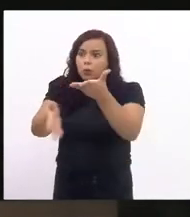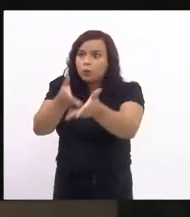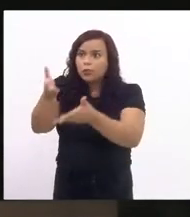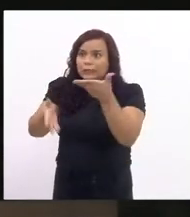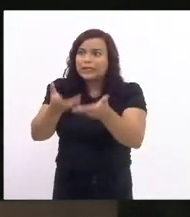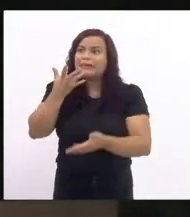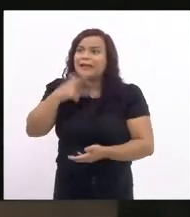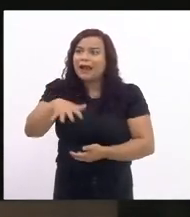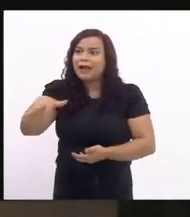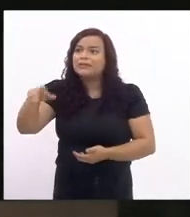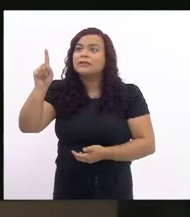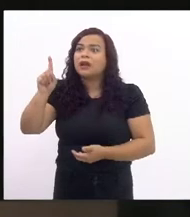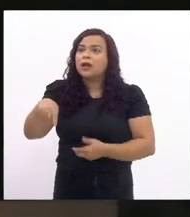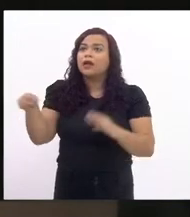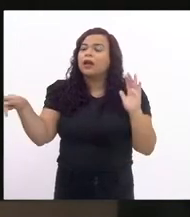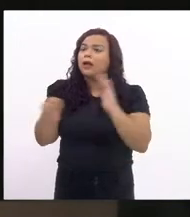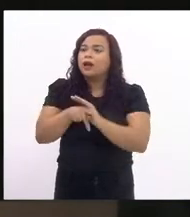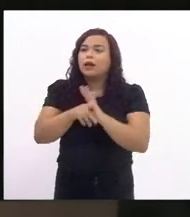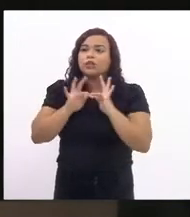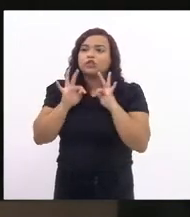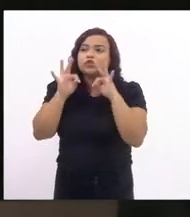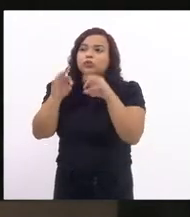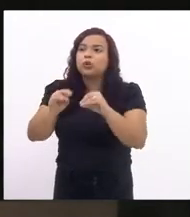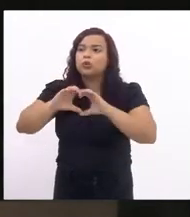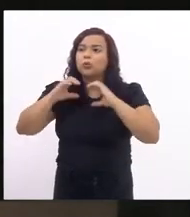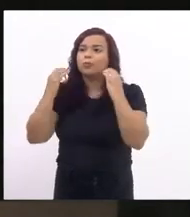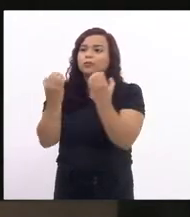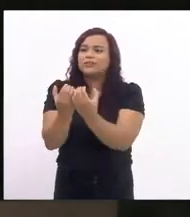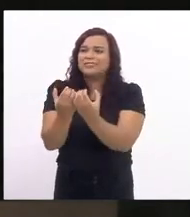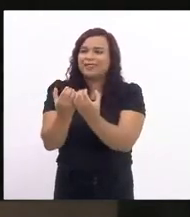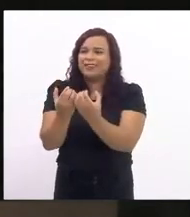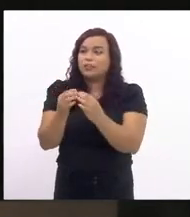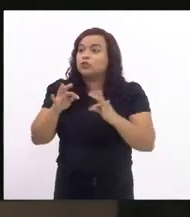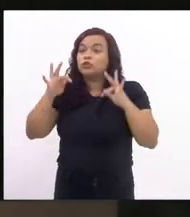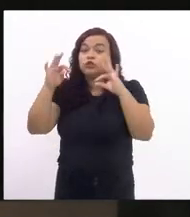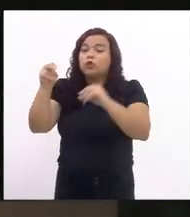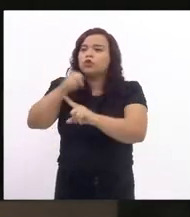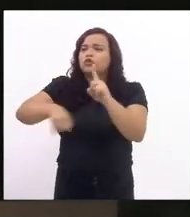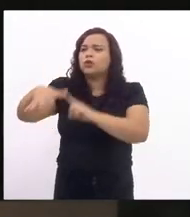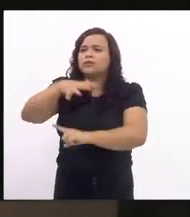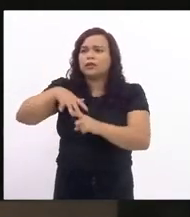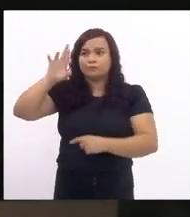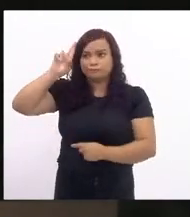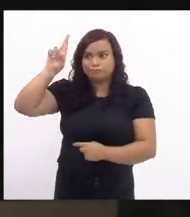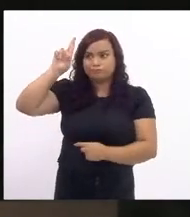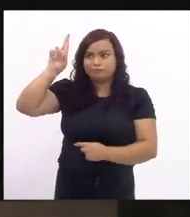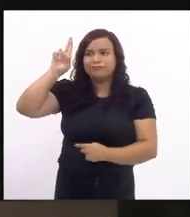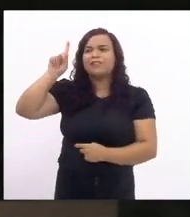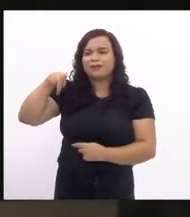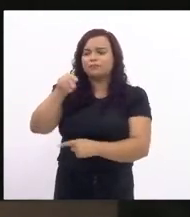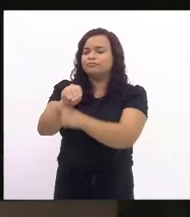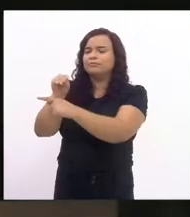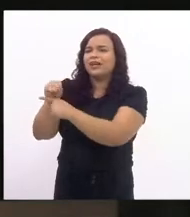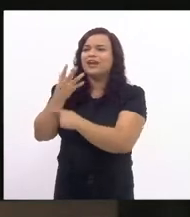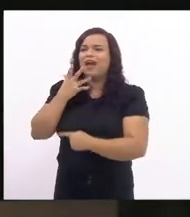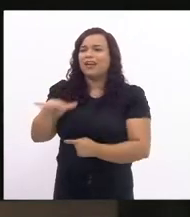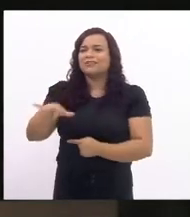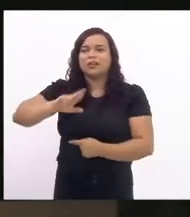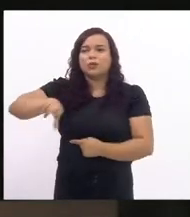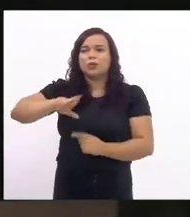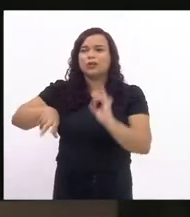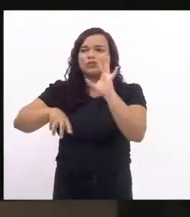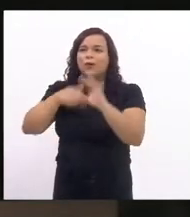responsabilidade de toda a comunidade de toda a sociedade então toda a sociedade precisa construir